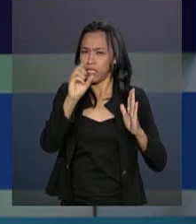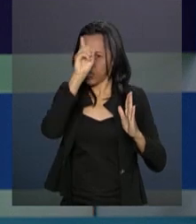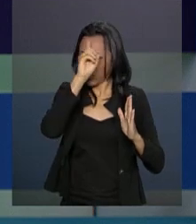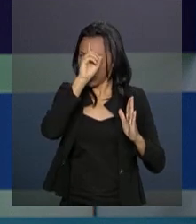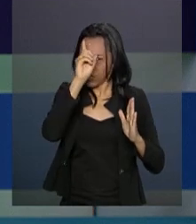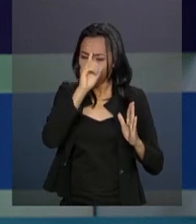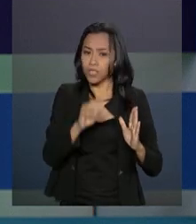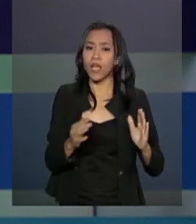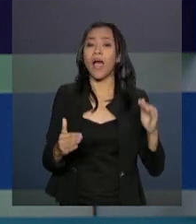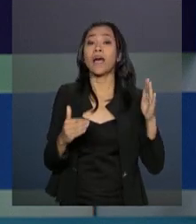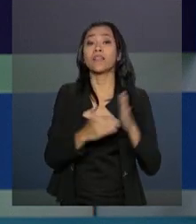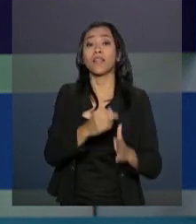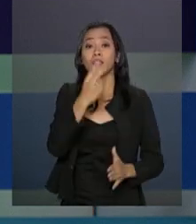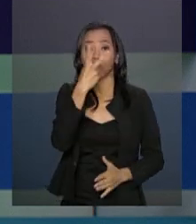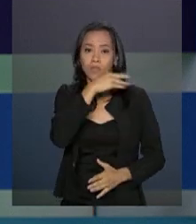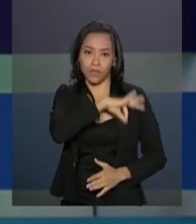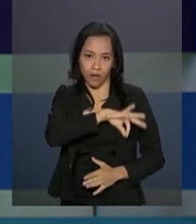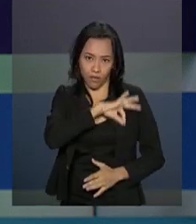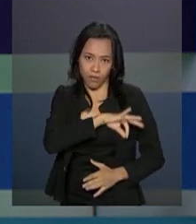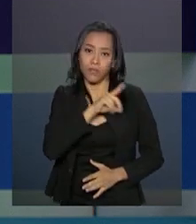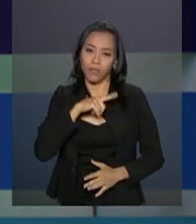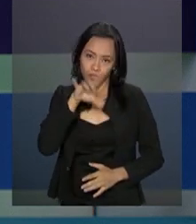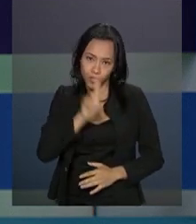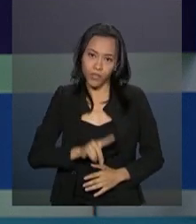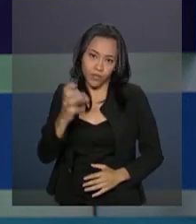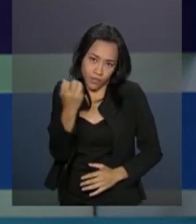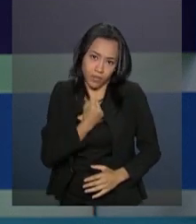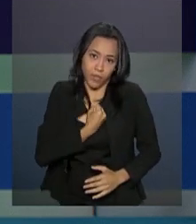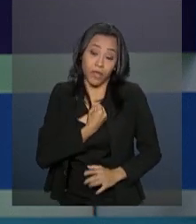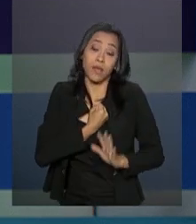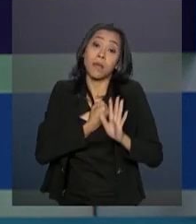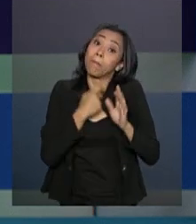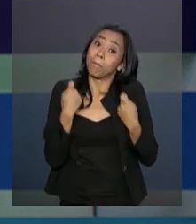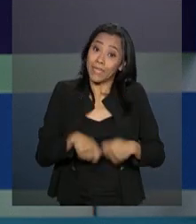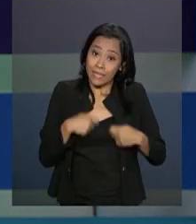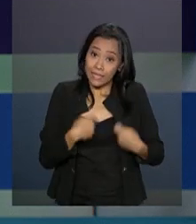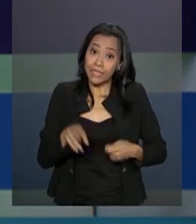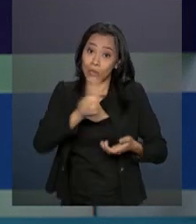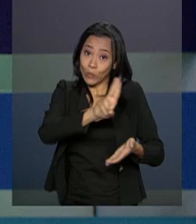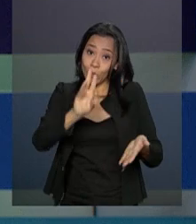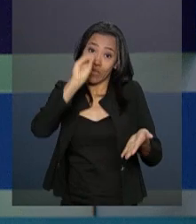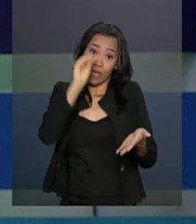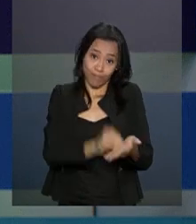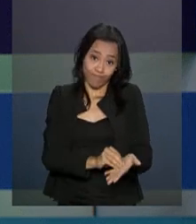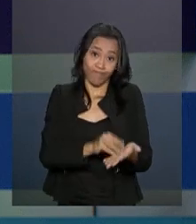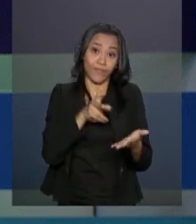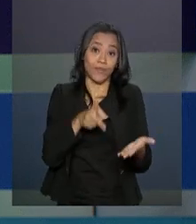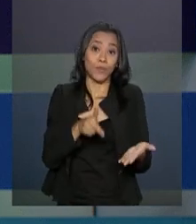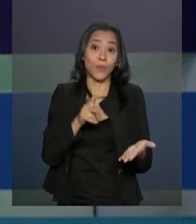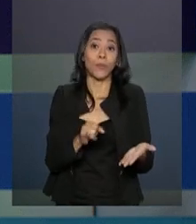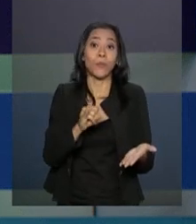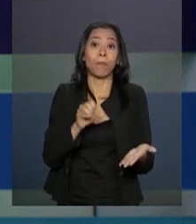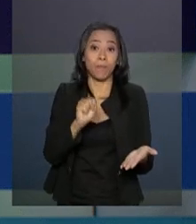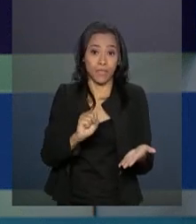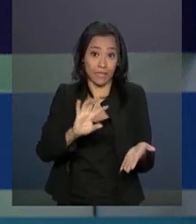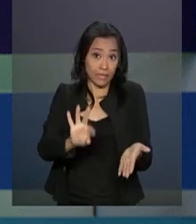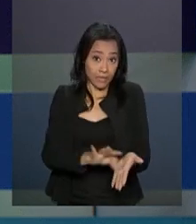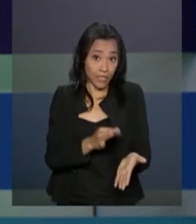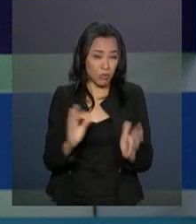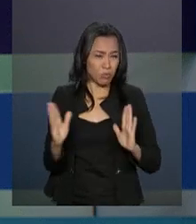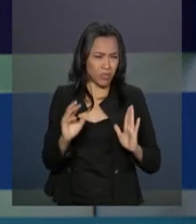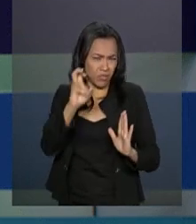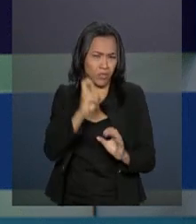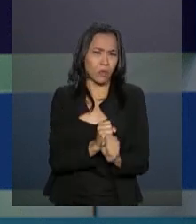recebendo até dois salários mínimos. Além disso, é preciso estar cadastrado no PIS há pelo menos cinco anos. Para os